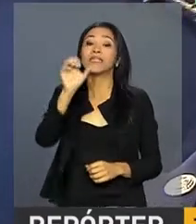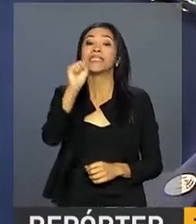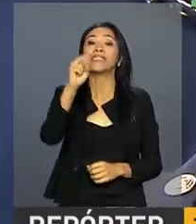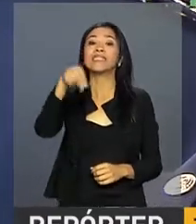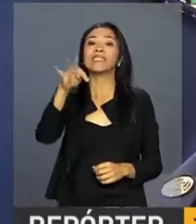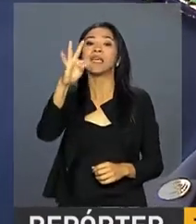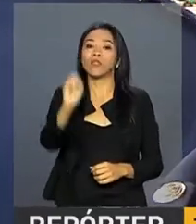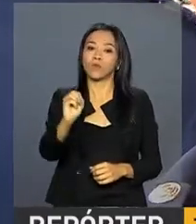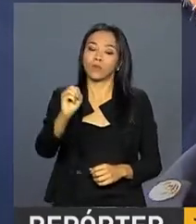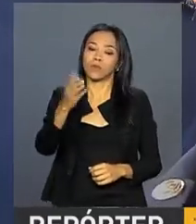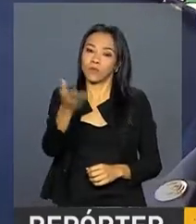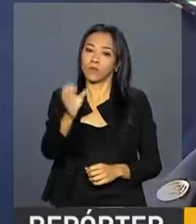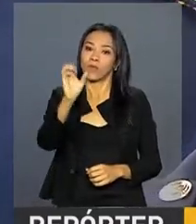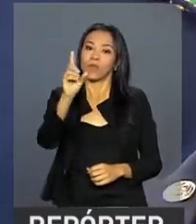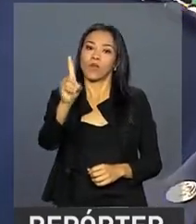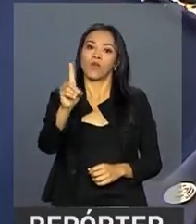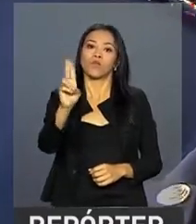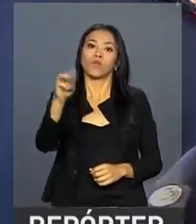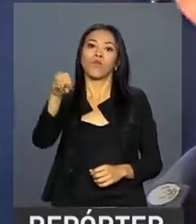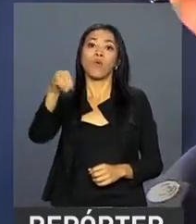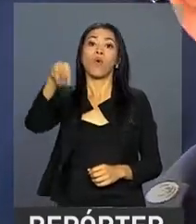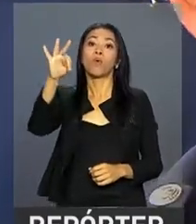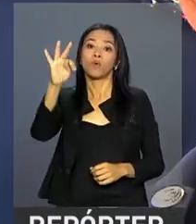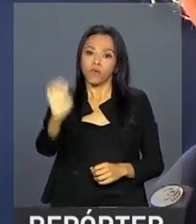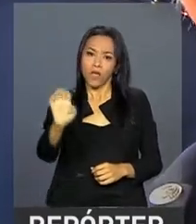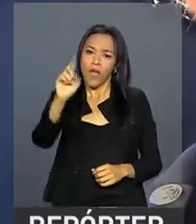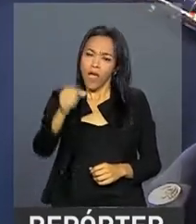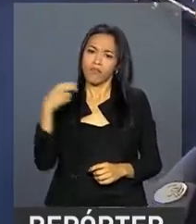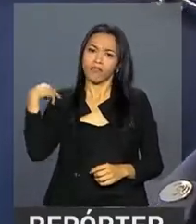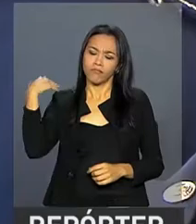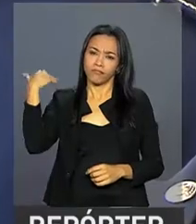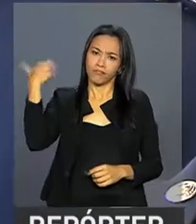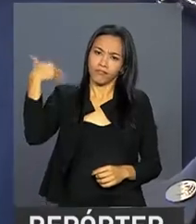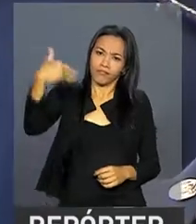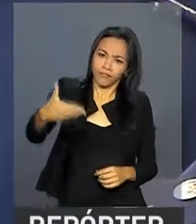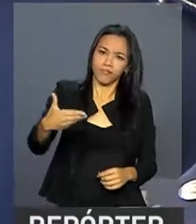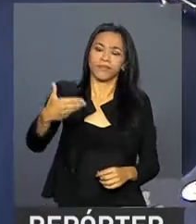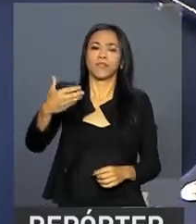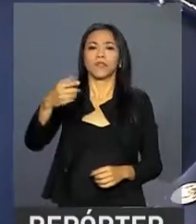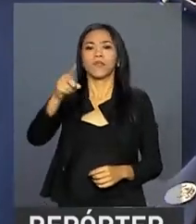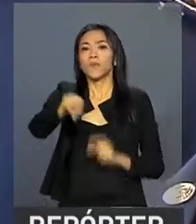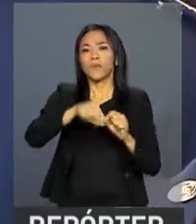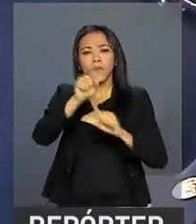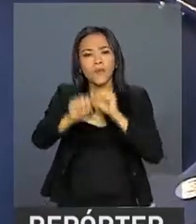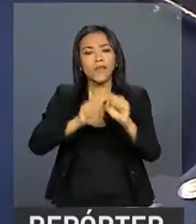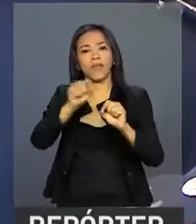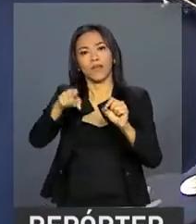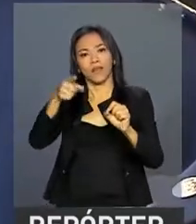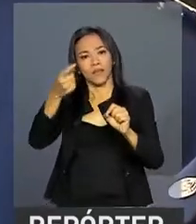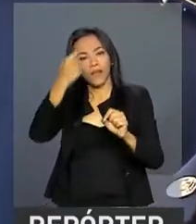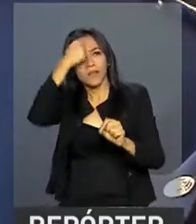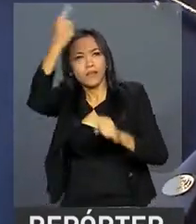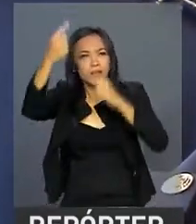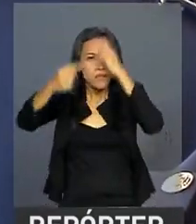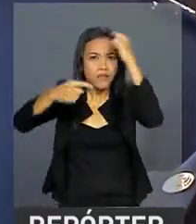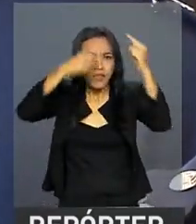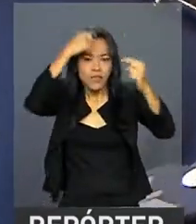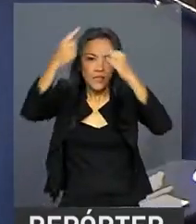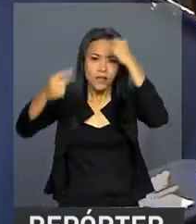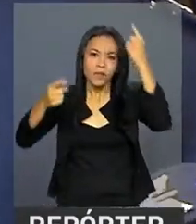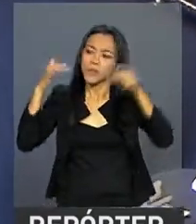E ele se repete ao longo das décadas o trabalho de Santos Dumont, através da criatividade, da inventividade.